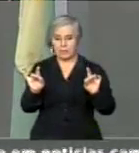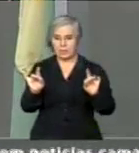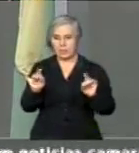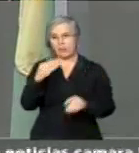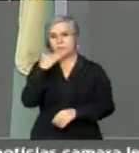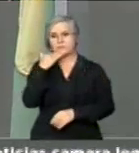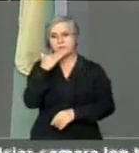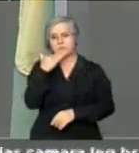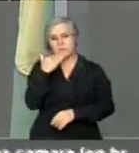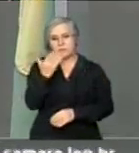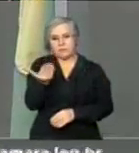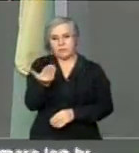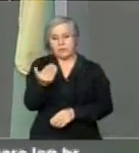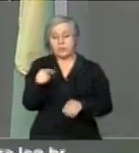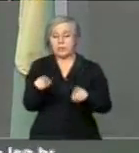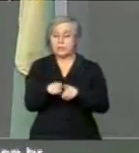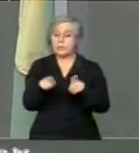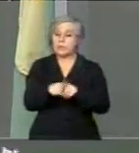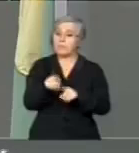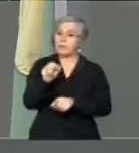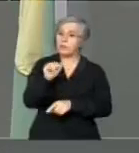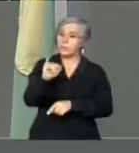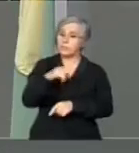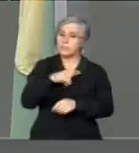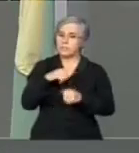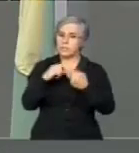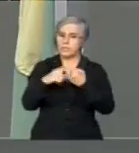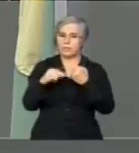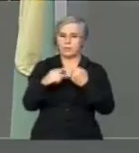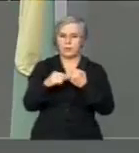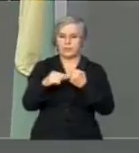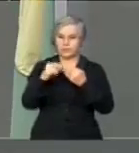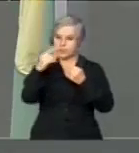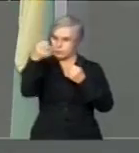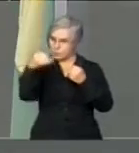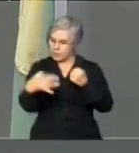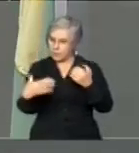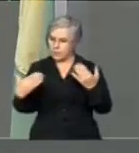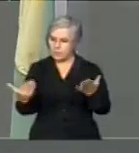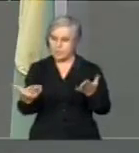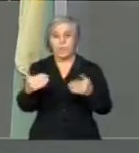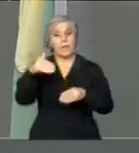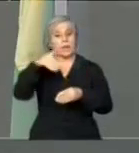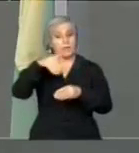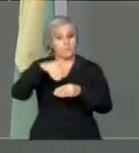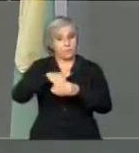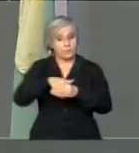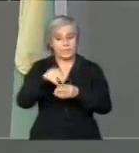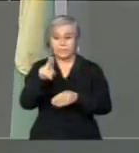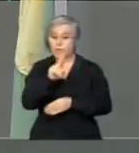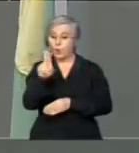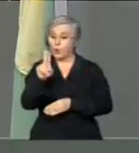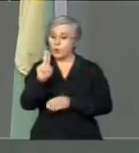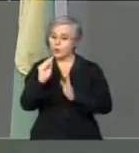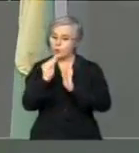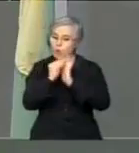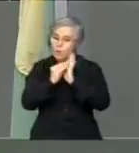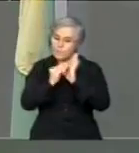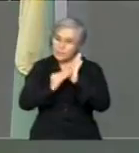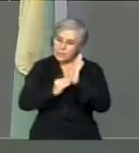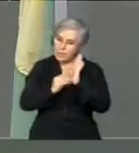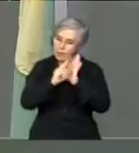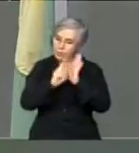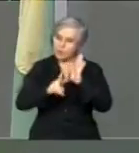funcionamento e nas hipóteses que tratam os artigos tais e tais, a votação nominal será